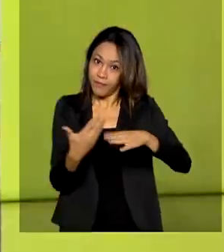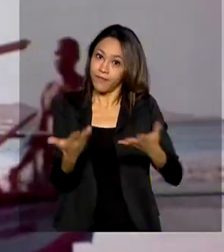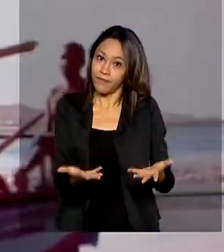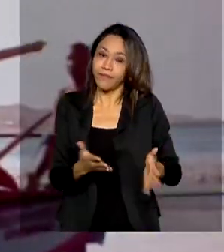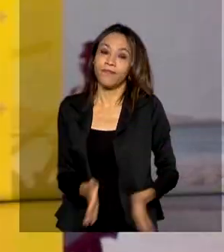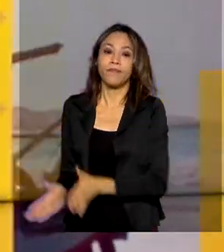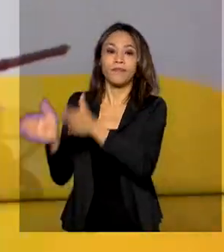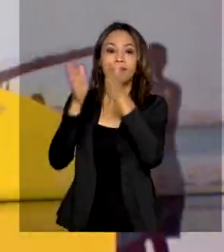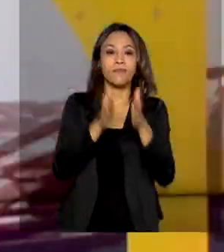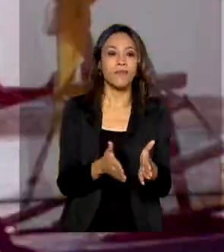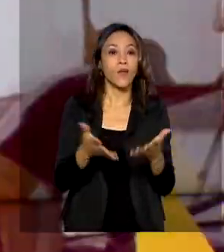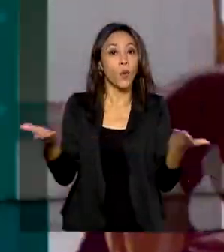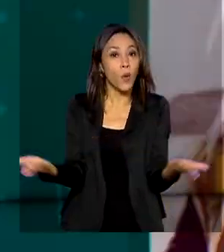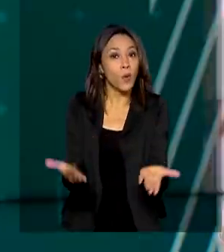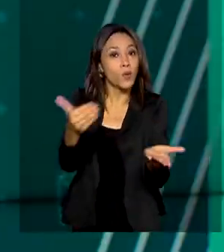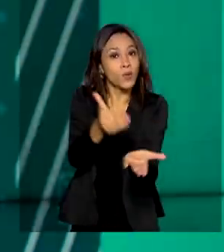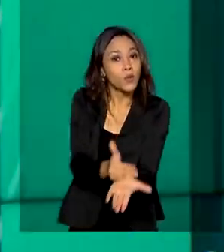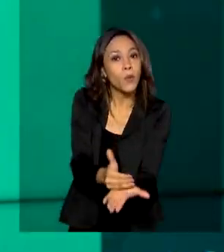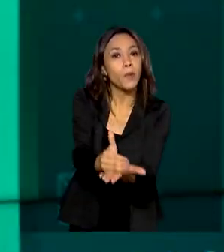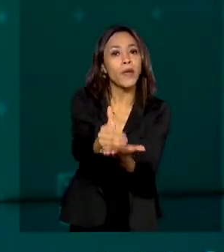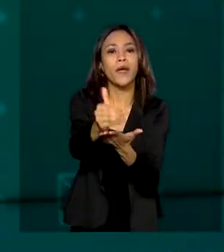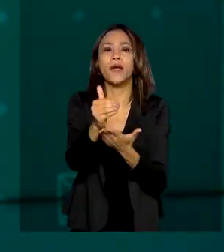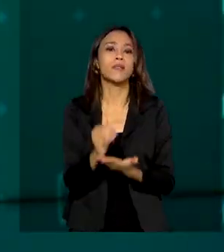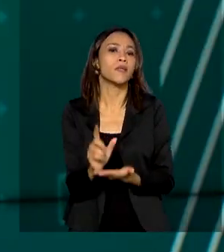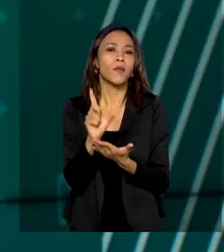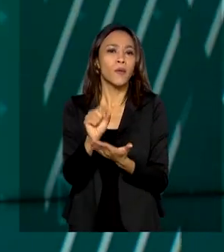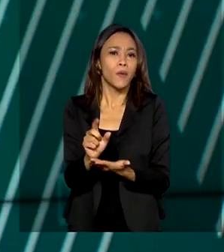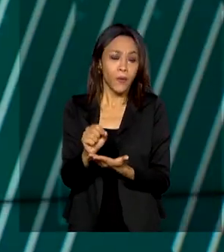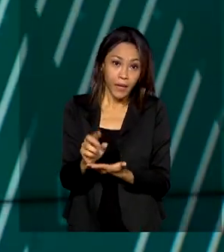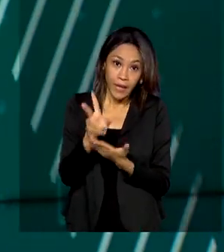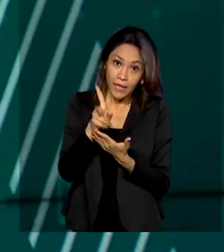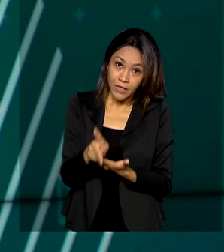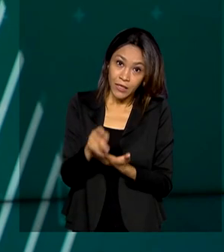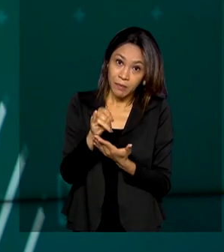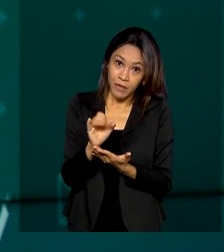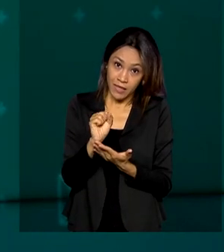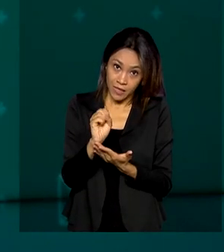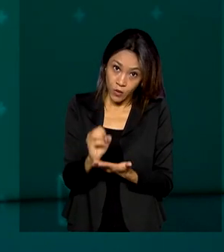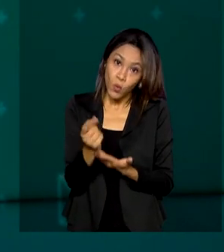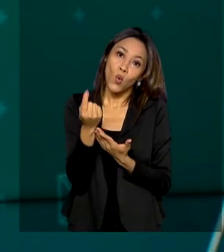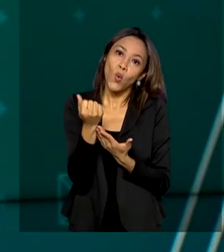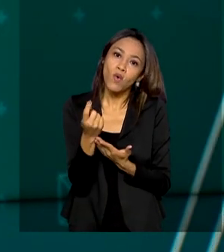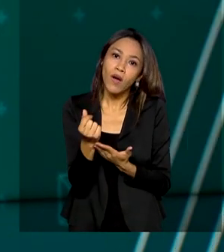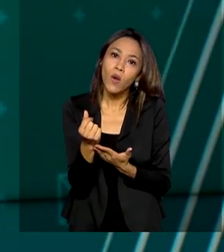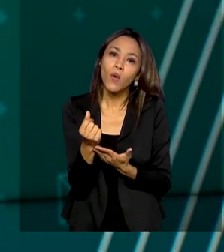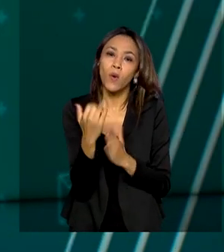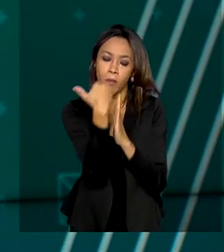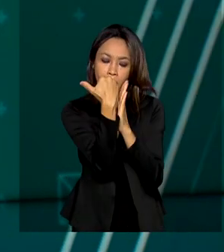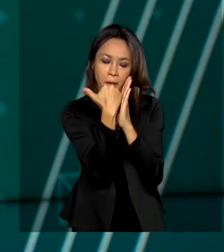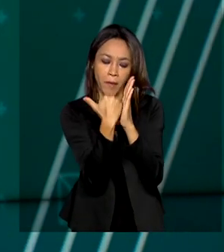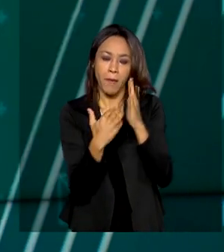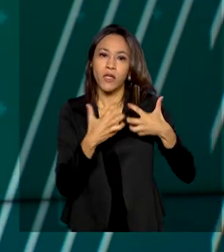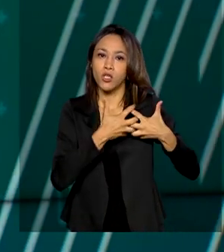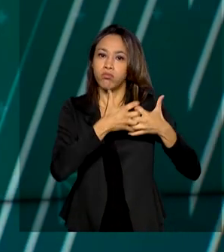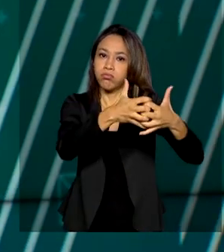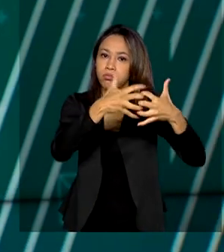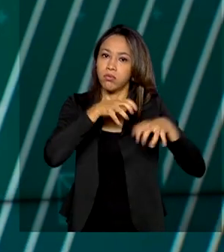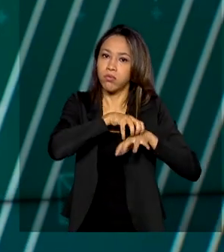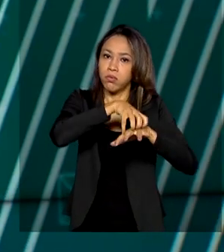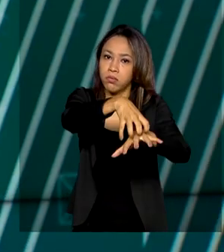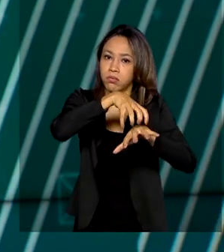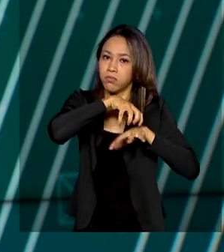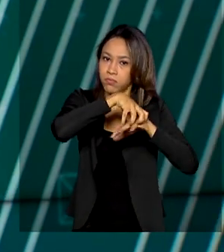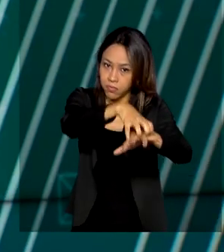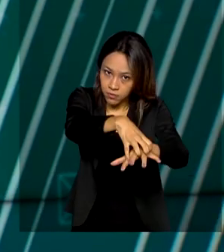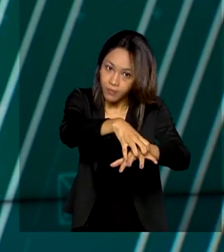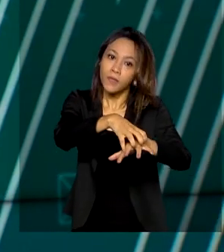Passam a valer a partir de hoje novos valores de pisos mínimos de frete do transporte rodoviário de cargas. A Agência Nacional